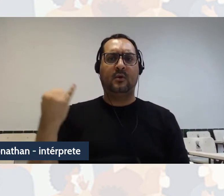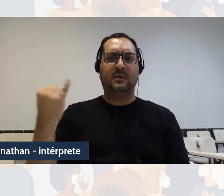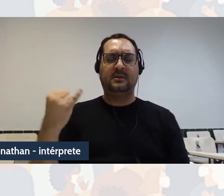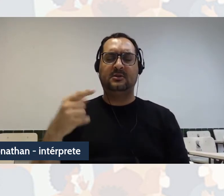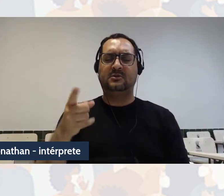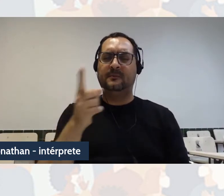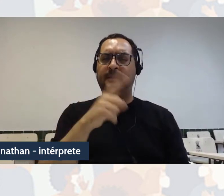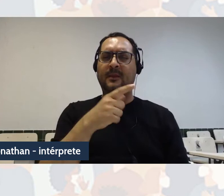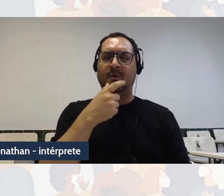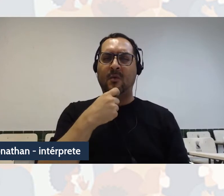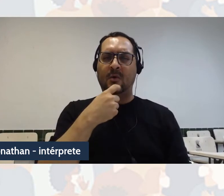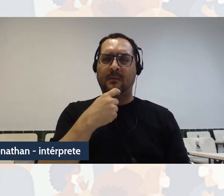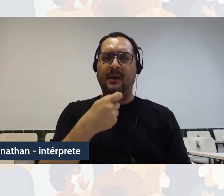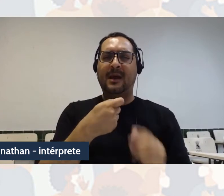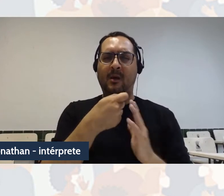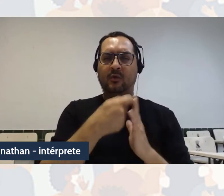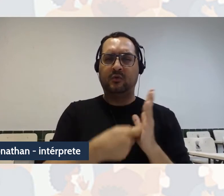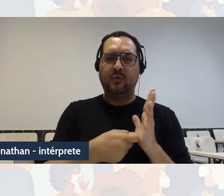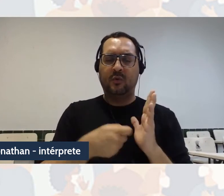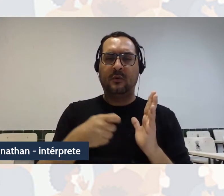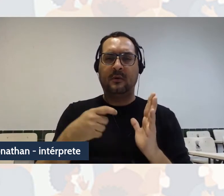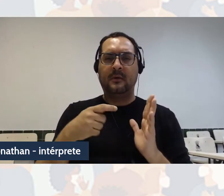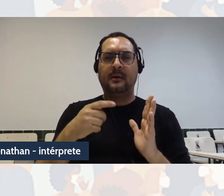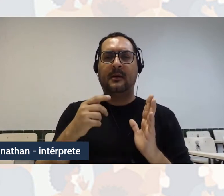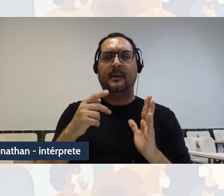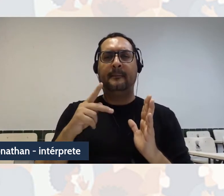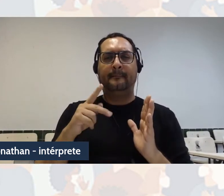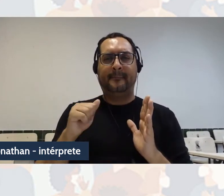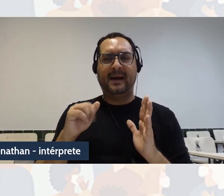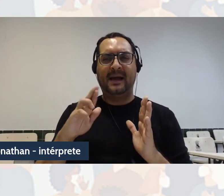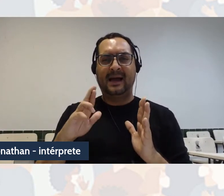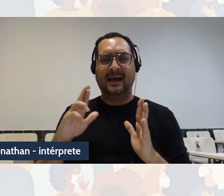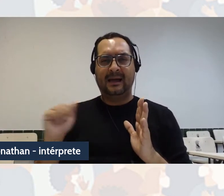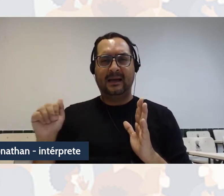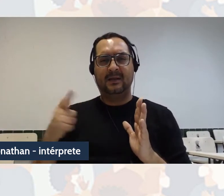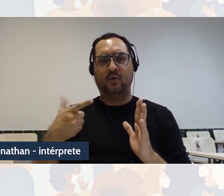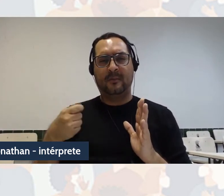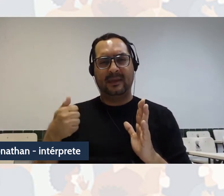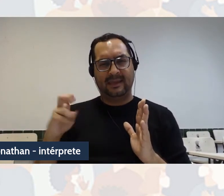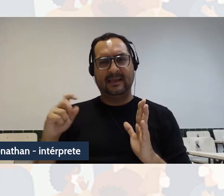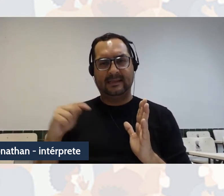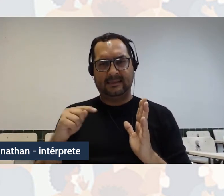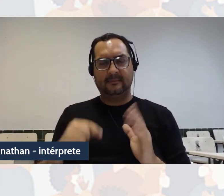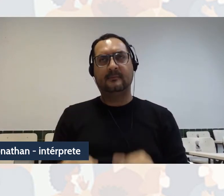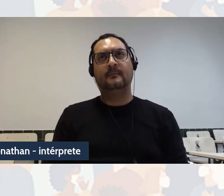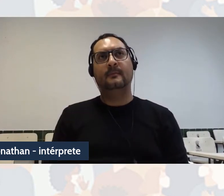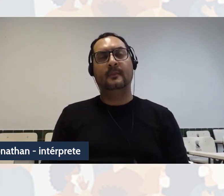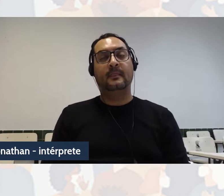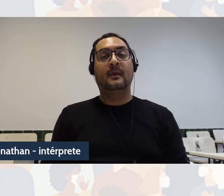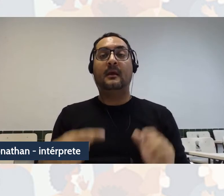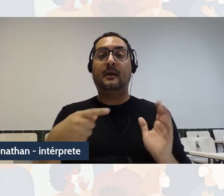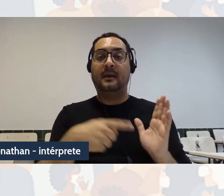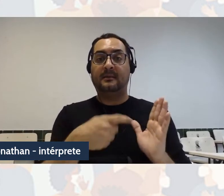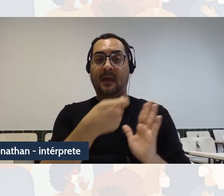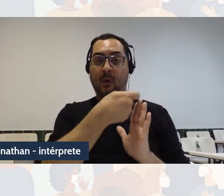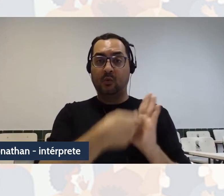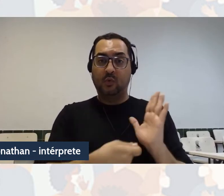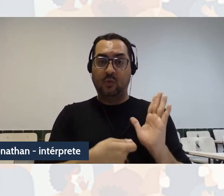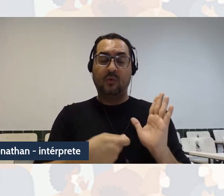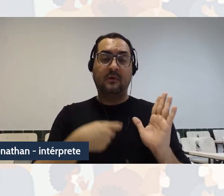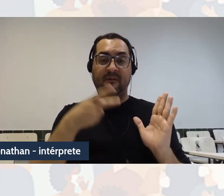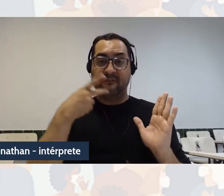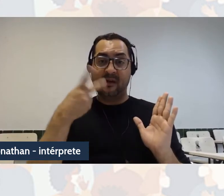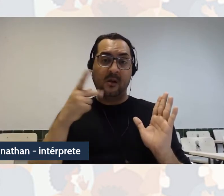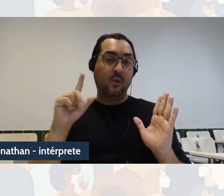um pouco antes, esse autor em 2015, ele diz o seguinte do óculos de enunciação, que não se trata simplesmente da